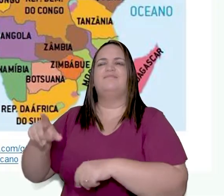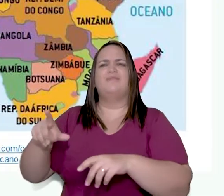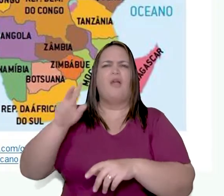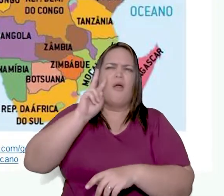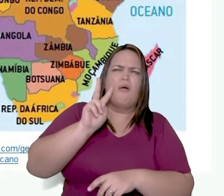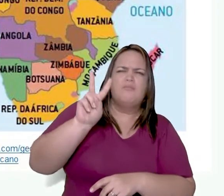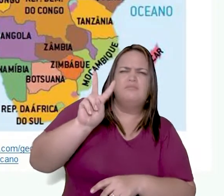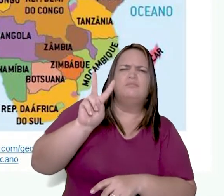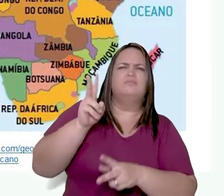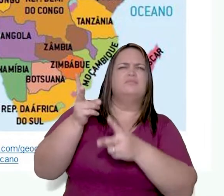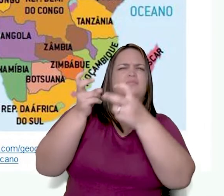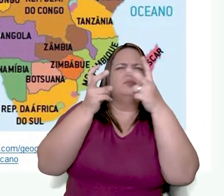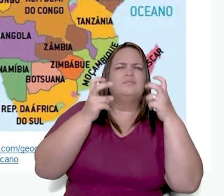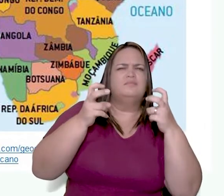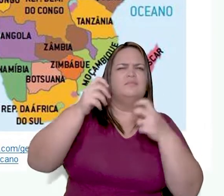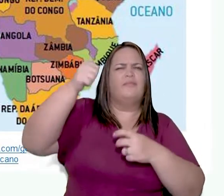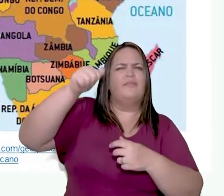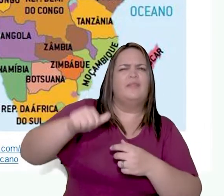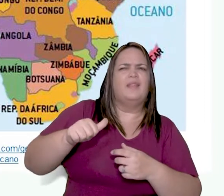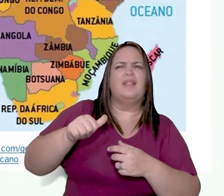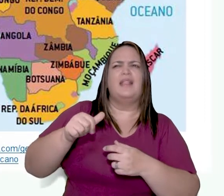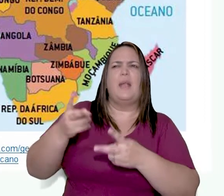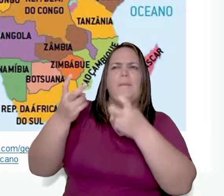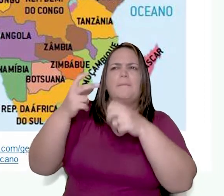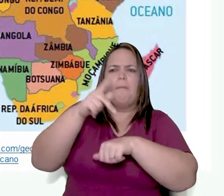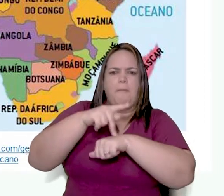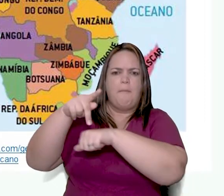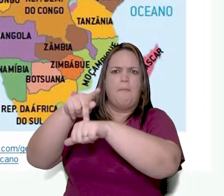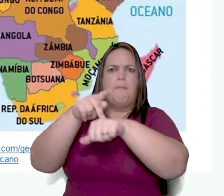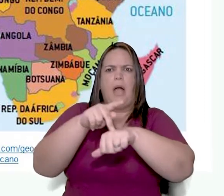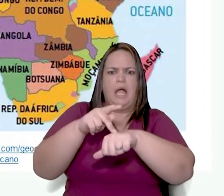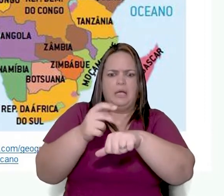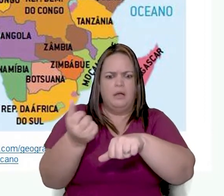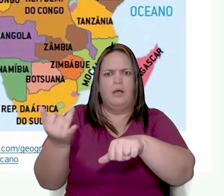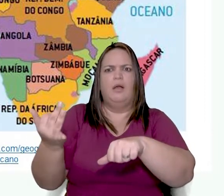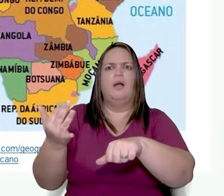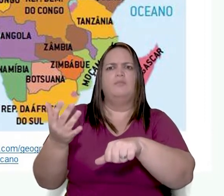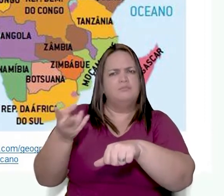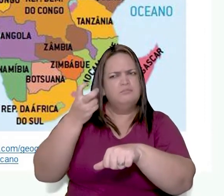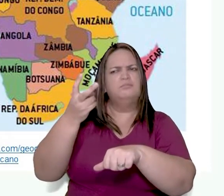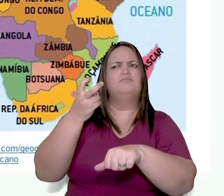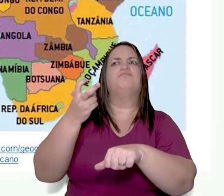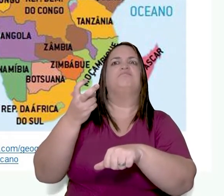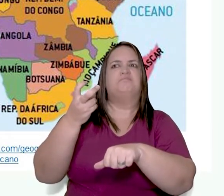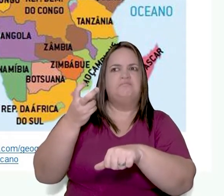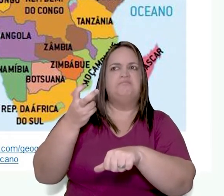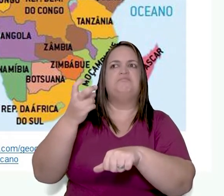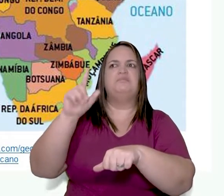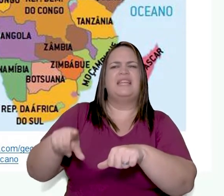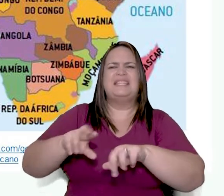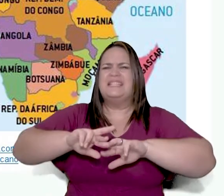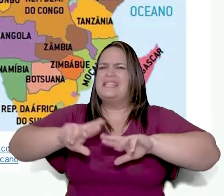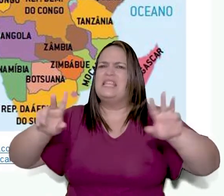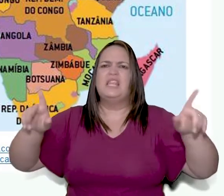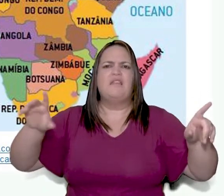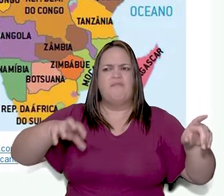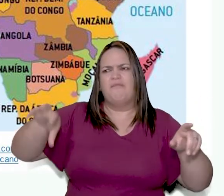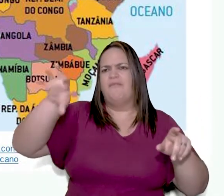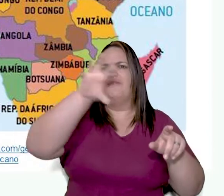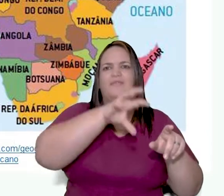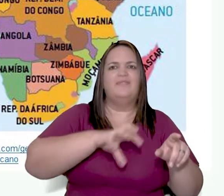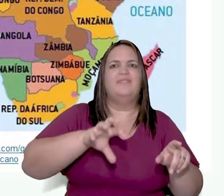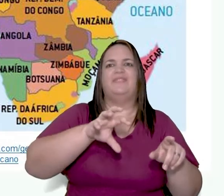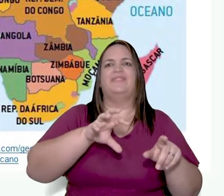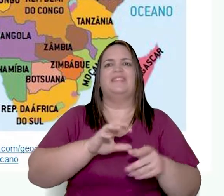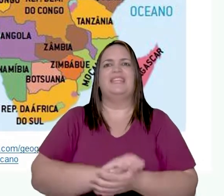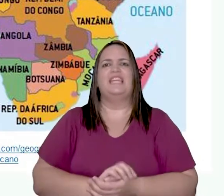veja a quantidade de países que esse continente apresenta. Ou seja, é um continente diverso que não pode ser